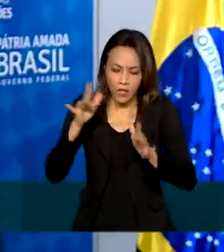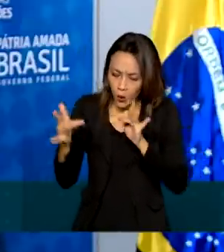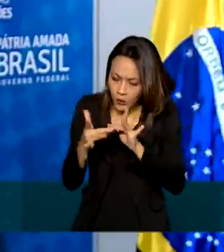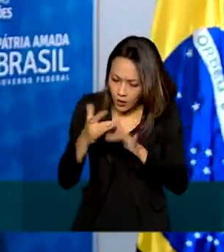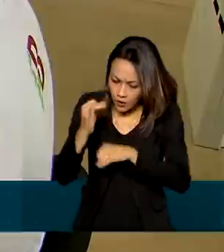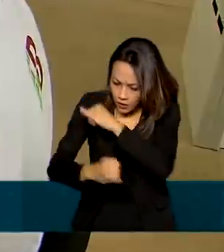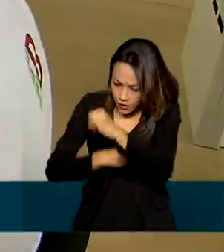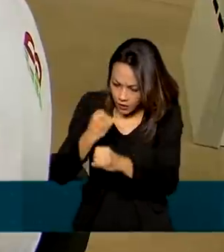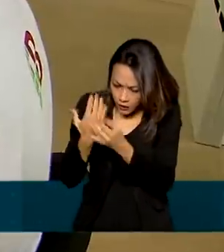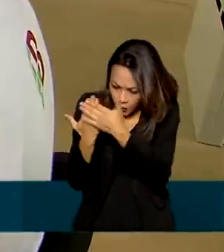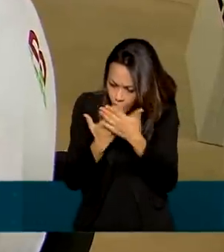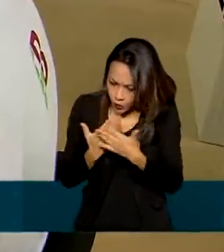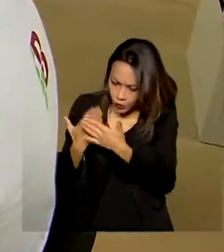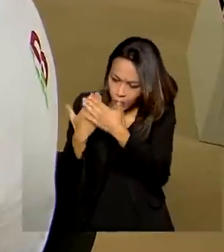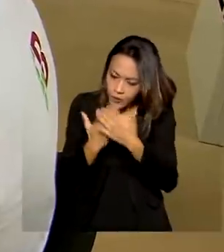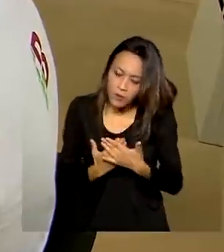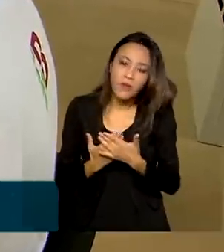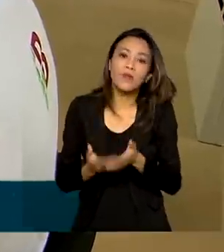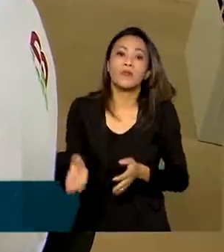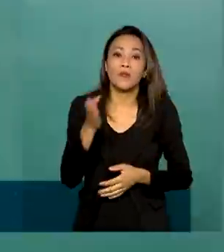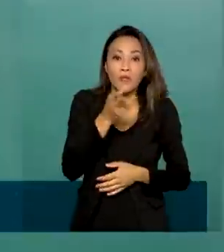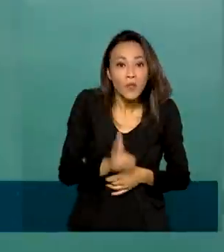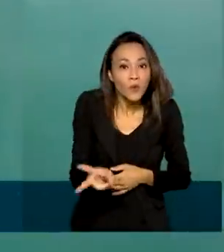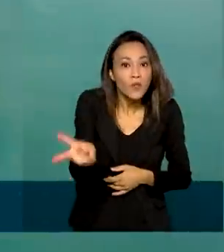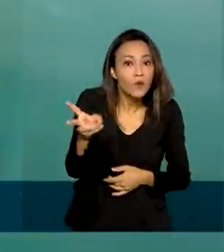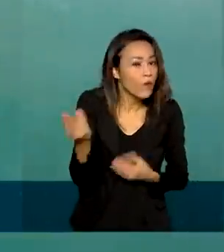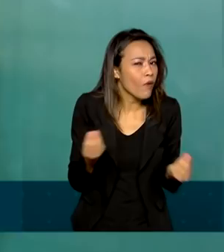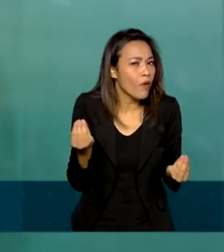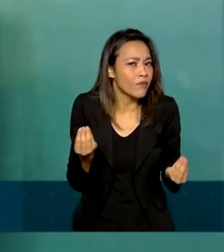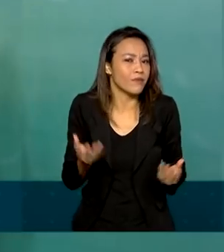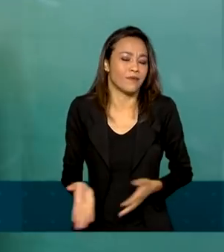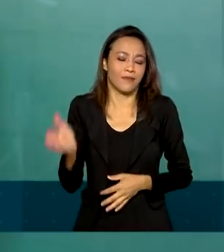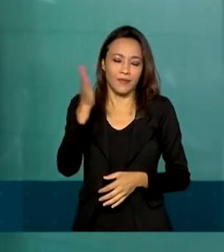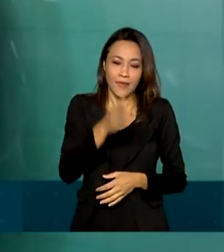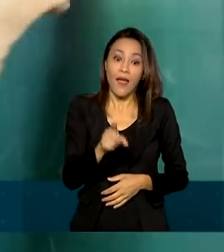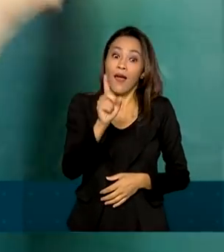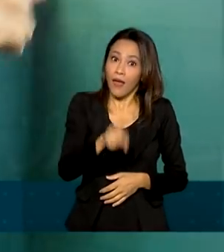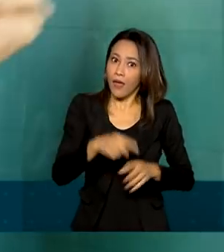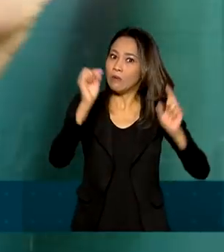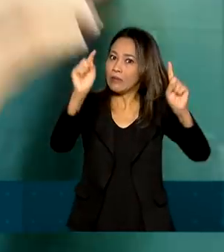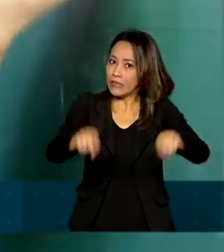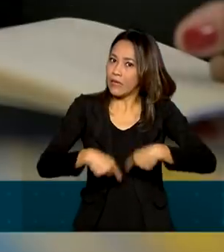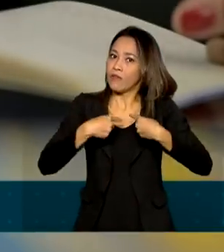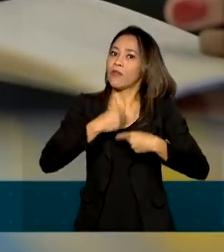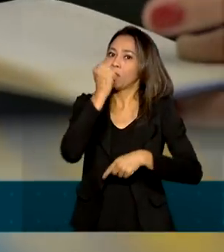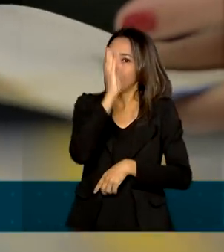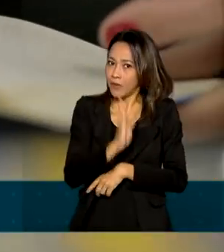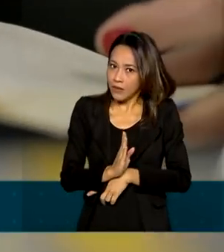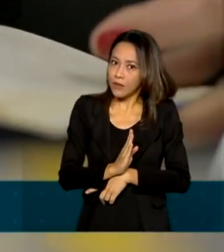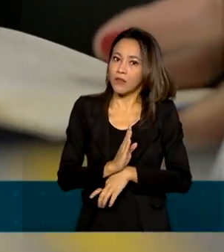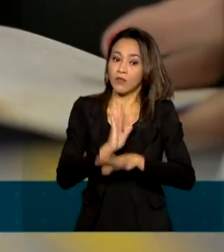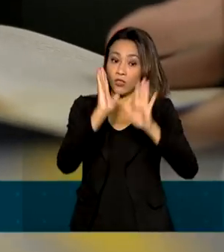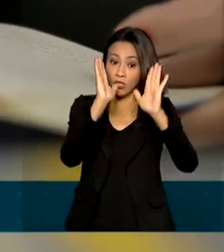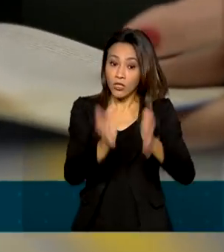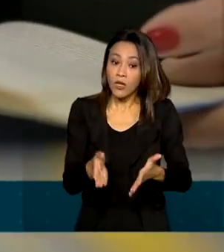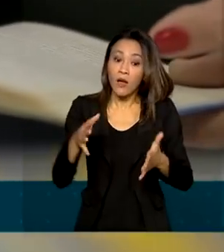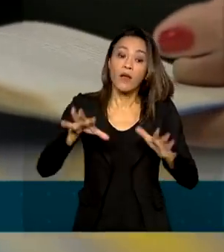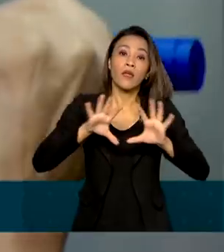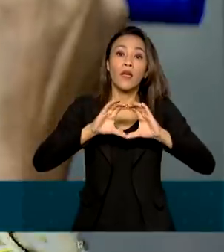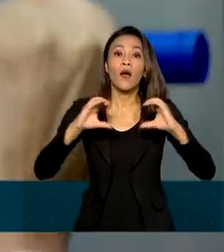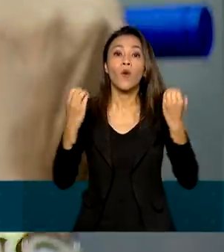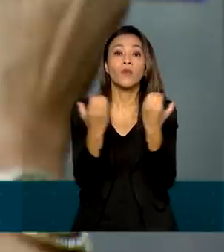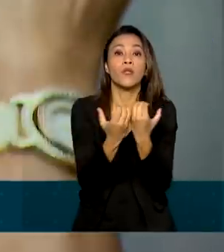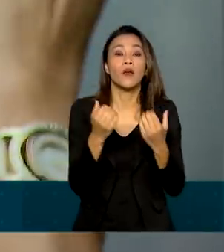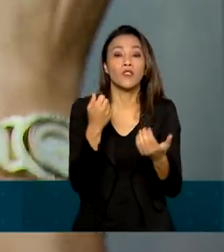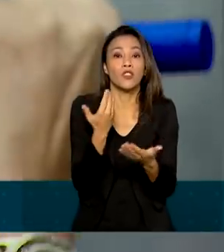Como garantir que esse aluno permaneça estudando? Um desafio exponencial para o Brasil, já que a comunidade escolar daqui